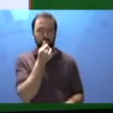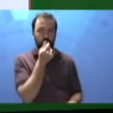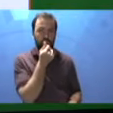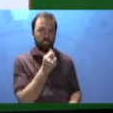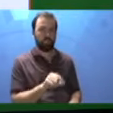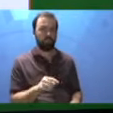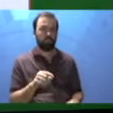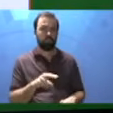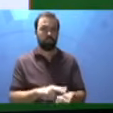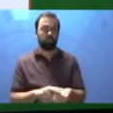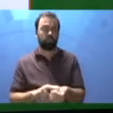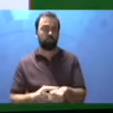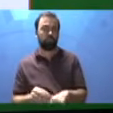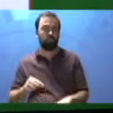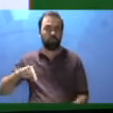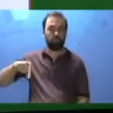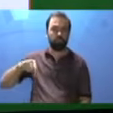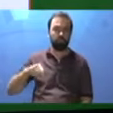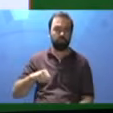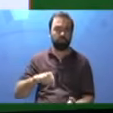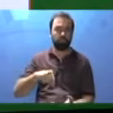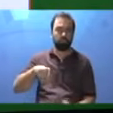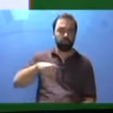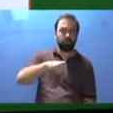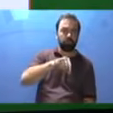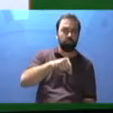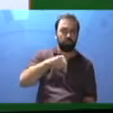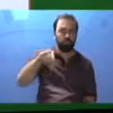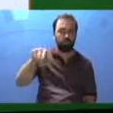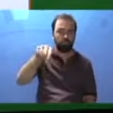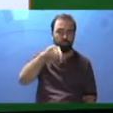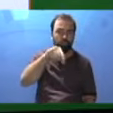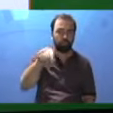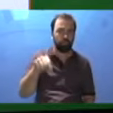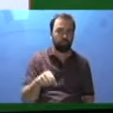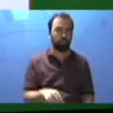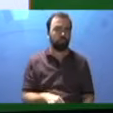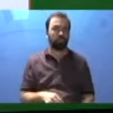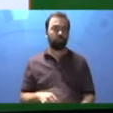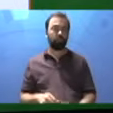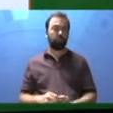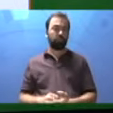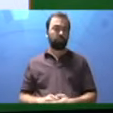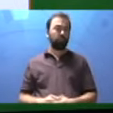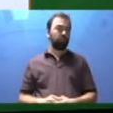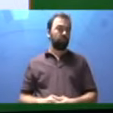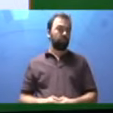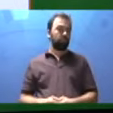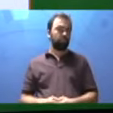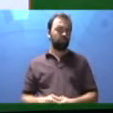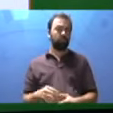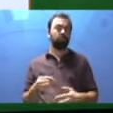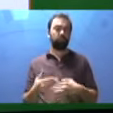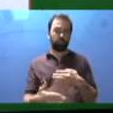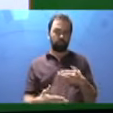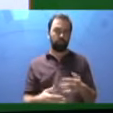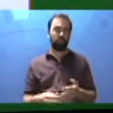que a turma que está na entrada chegue ao local desejado. Esse você vai usar o verde.